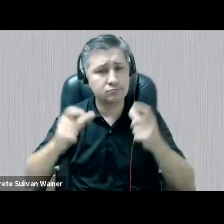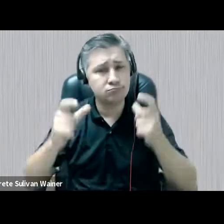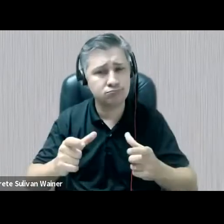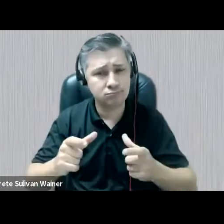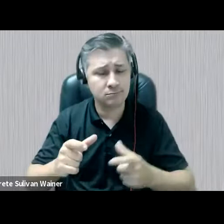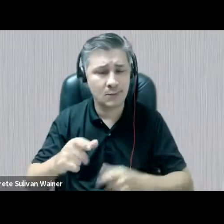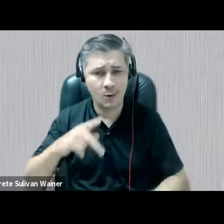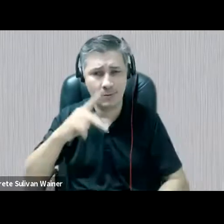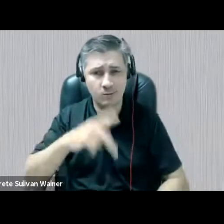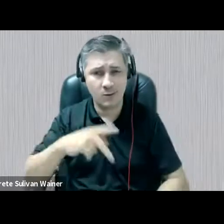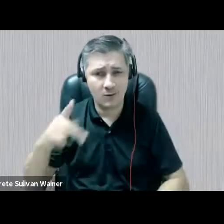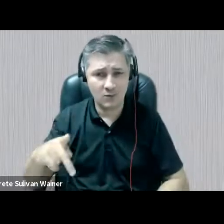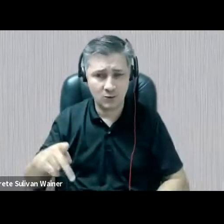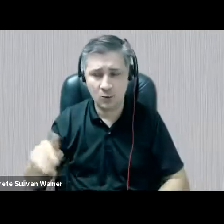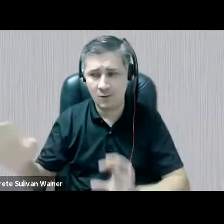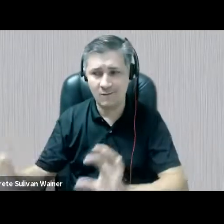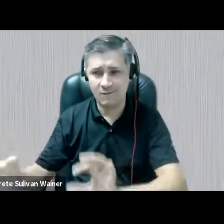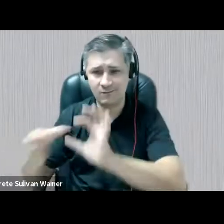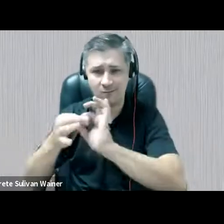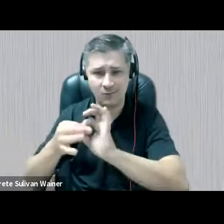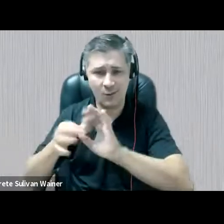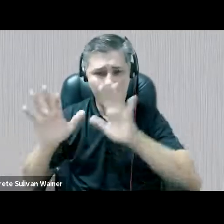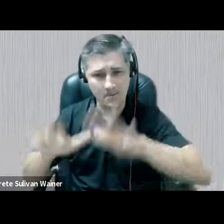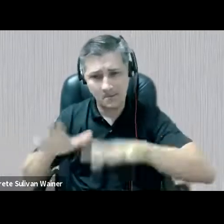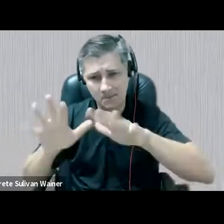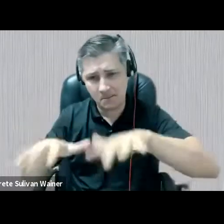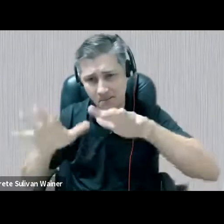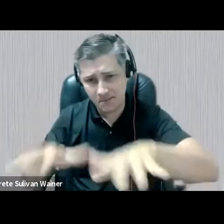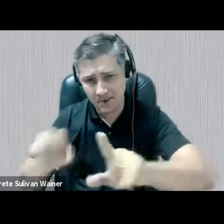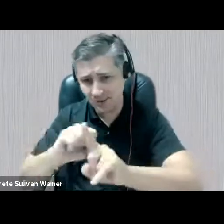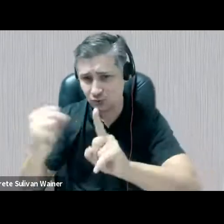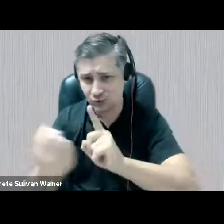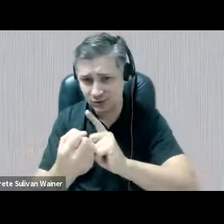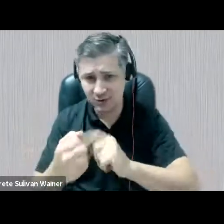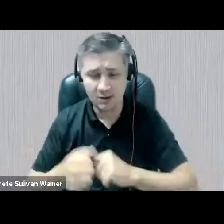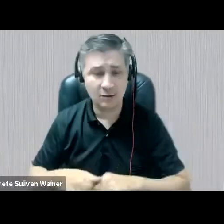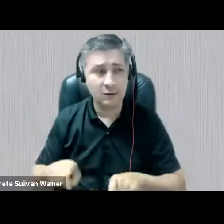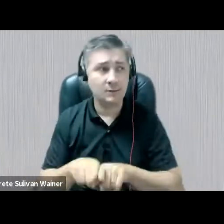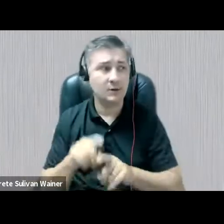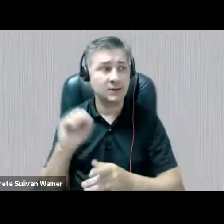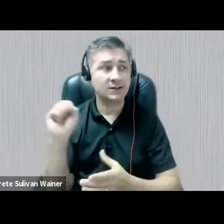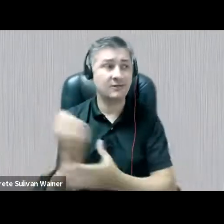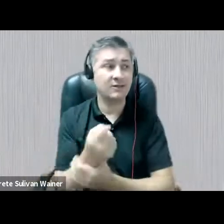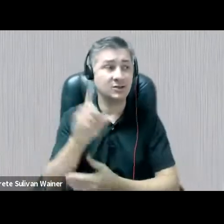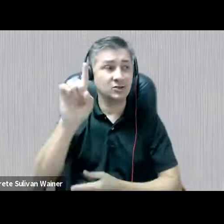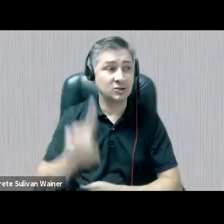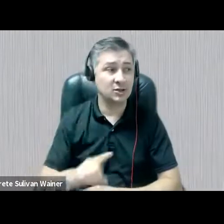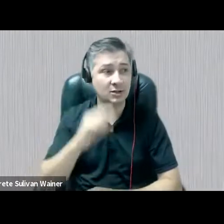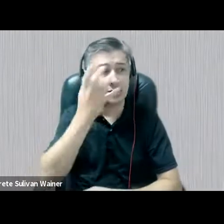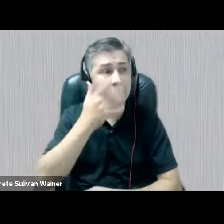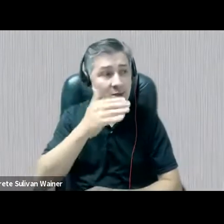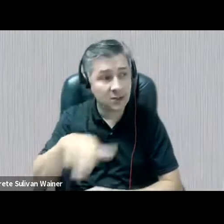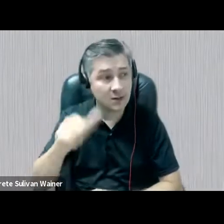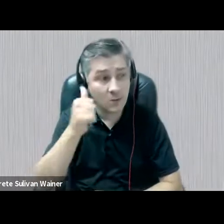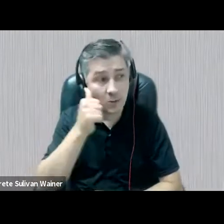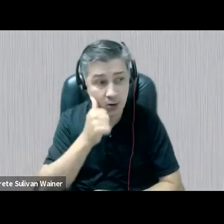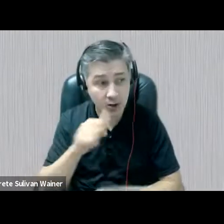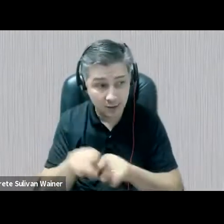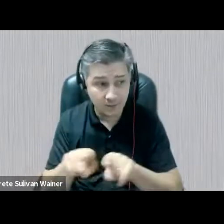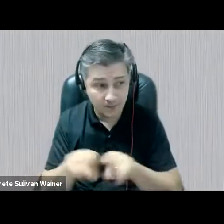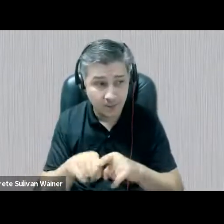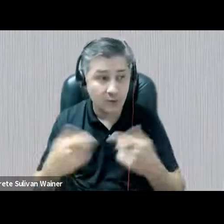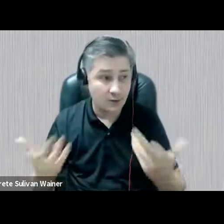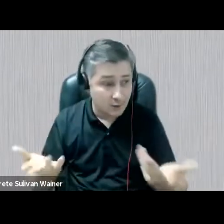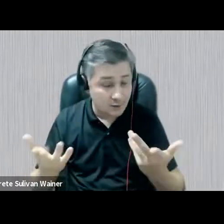estudos de infância, ativistas e movimentos sociais, também em defesa dos direitos das crianças e das mulheres, cujas